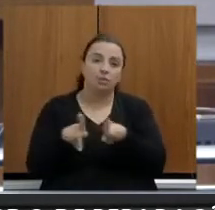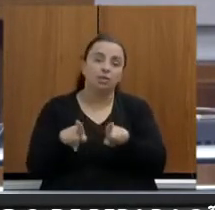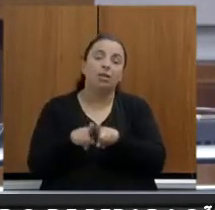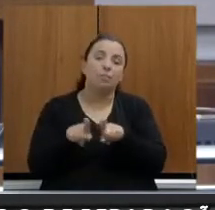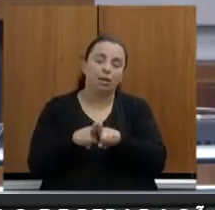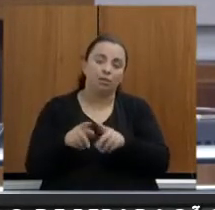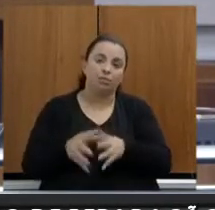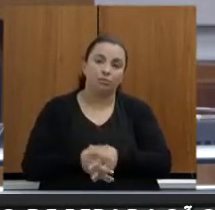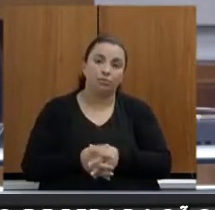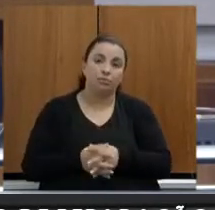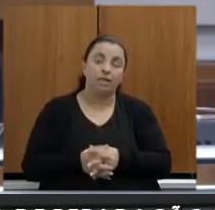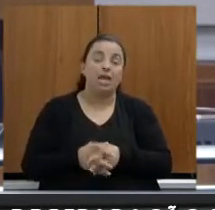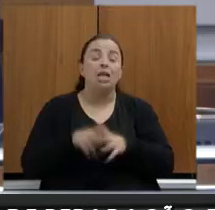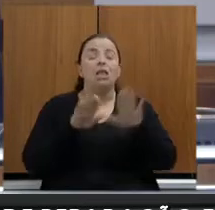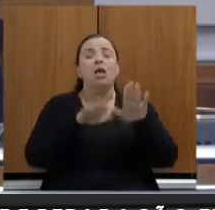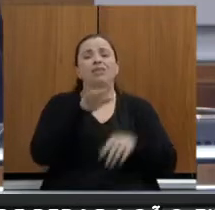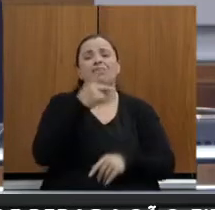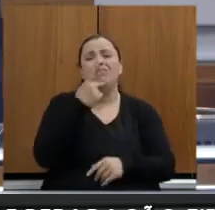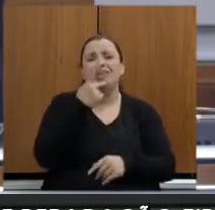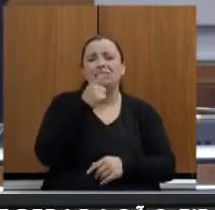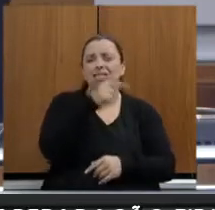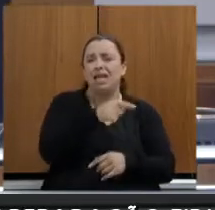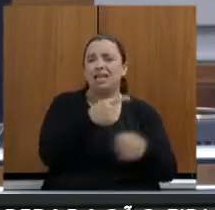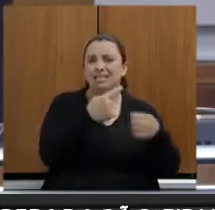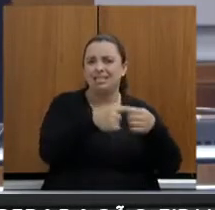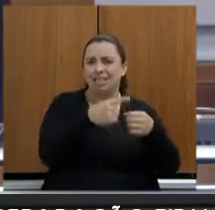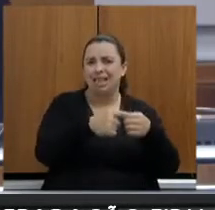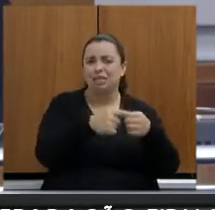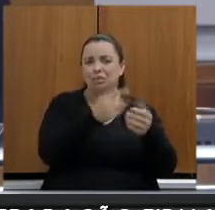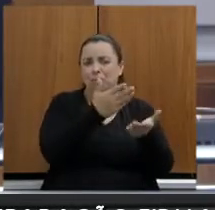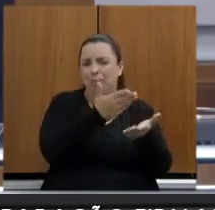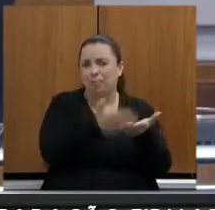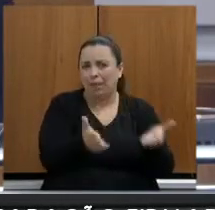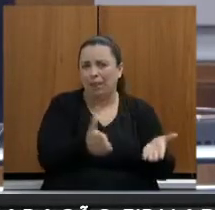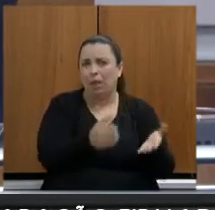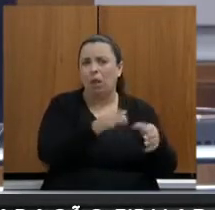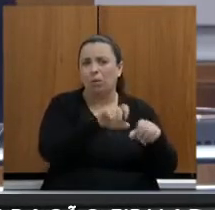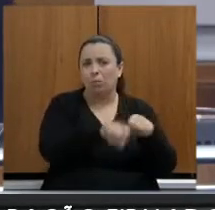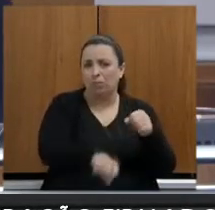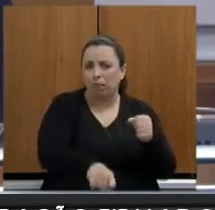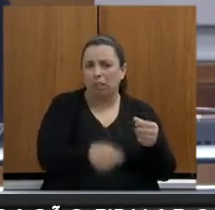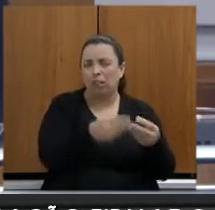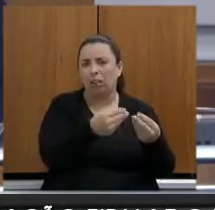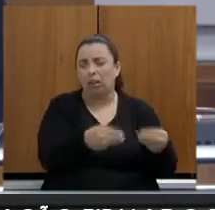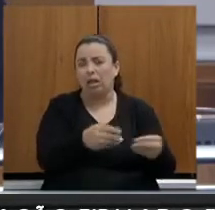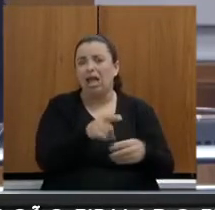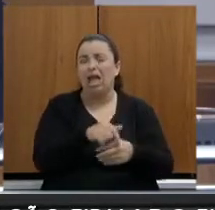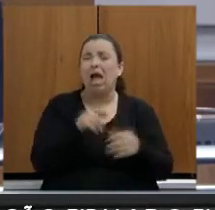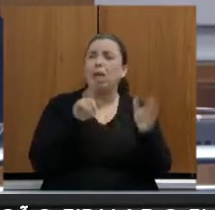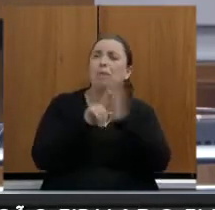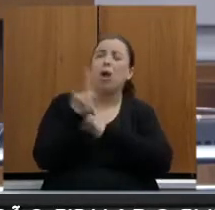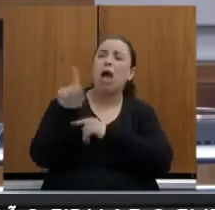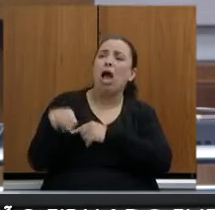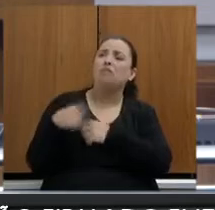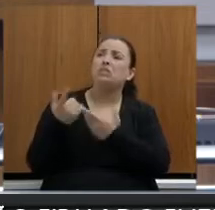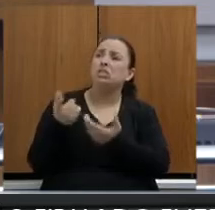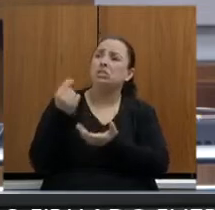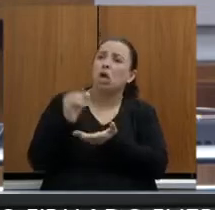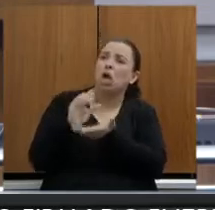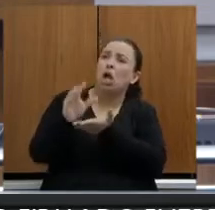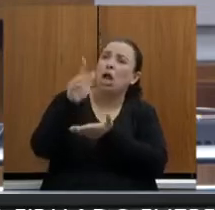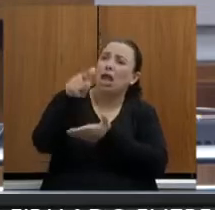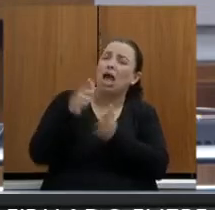digam Poxa, mas vocês estão gastando dinheiro no Rodoanel, vocês estão gastando dinheiro no Vale do Jequitinhonha? Isso é uma